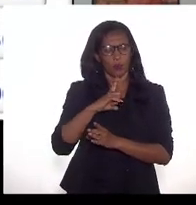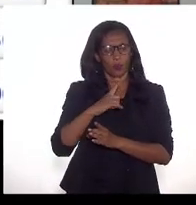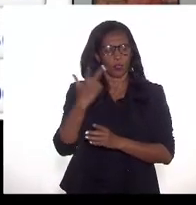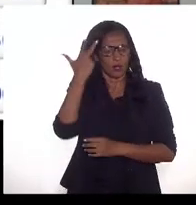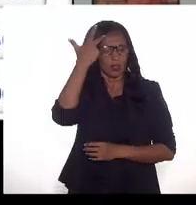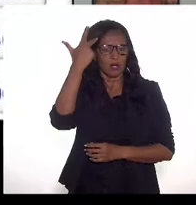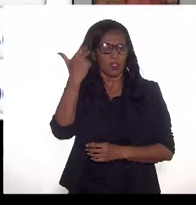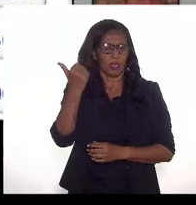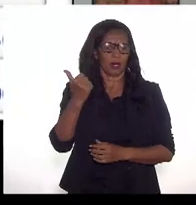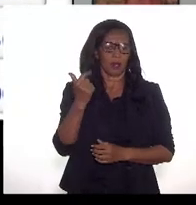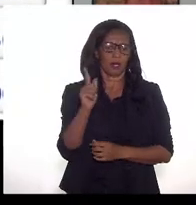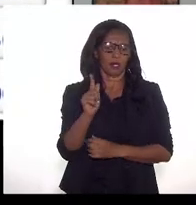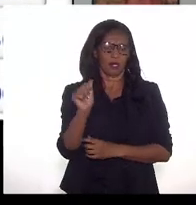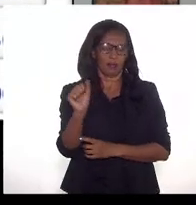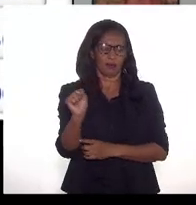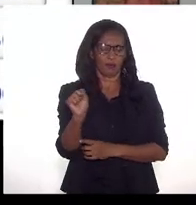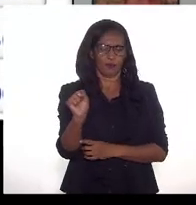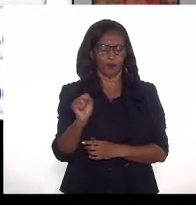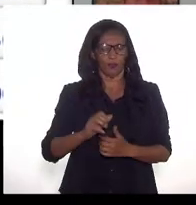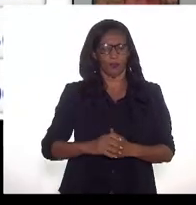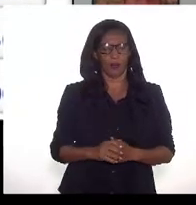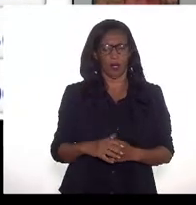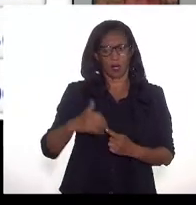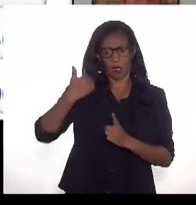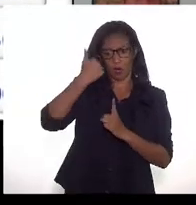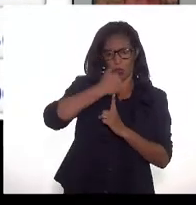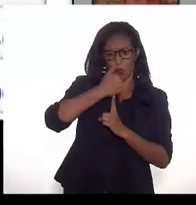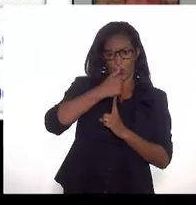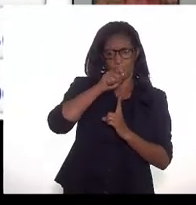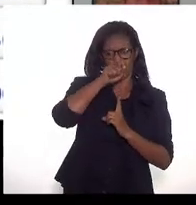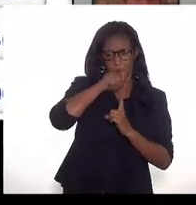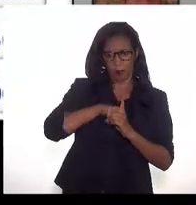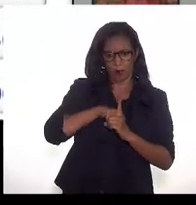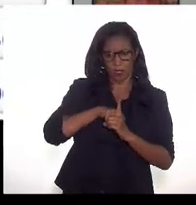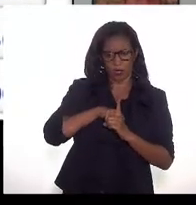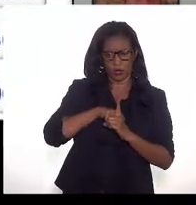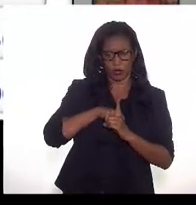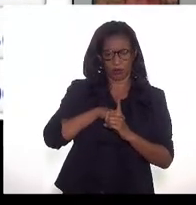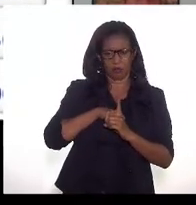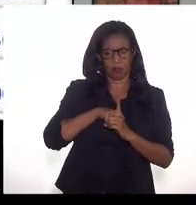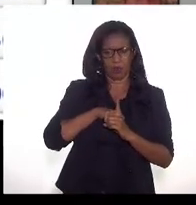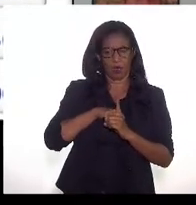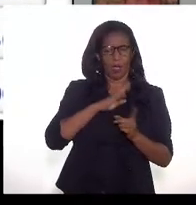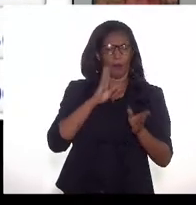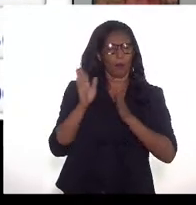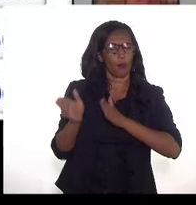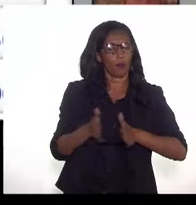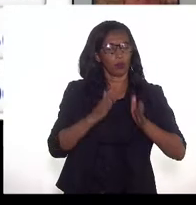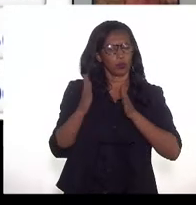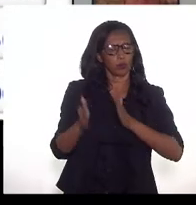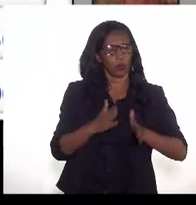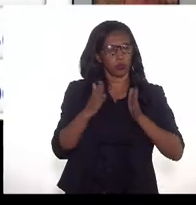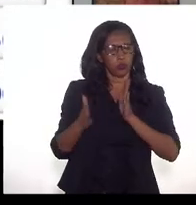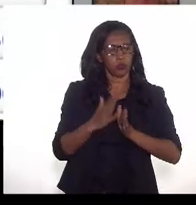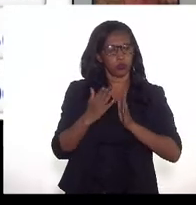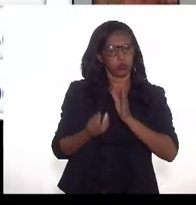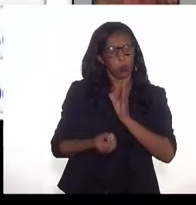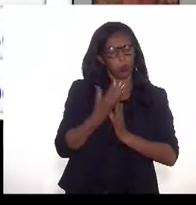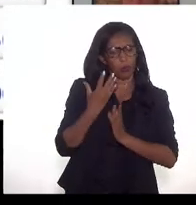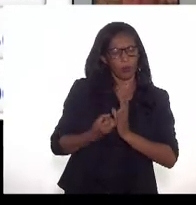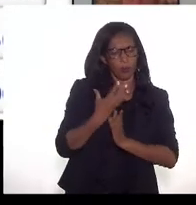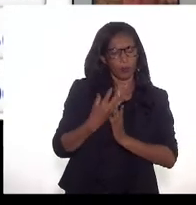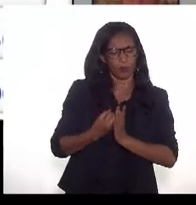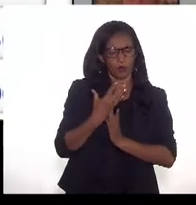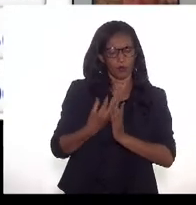natural nos campos. No primeiro mês, a produção de Tupi correspondeu a 90